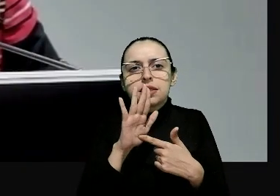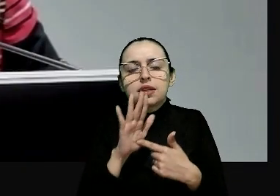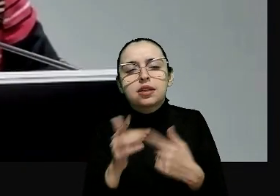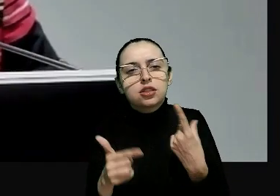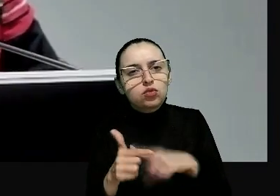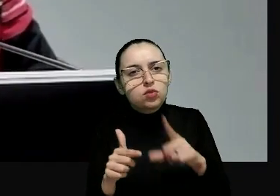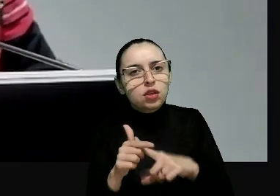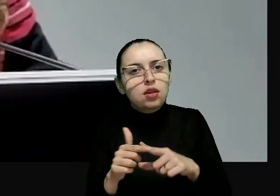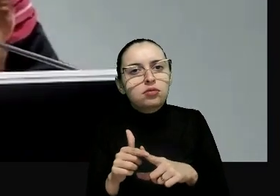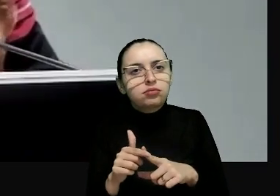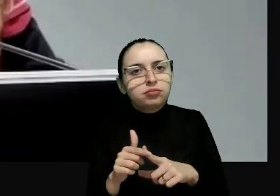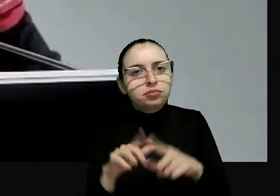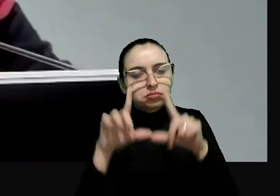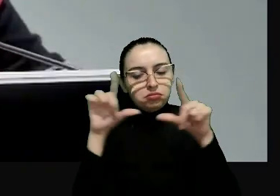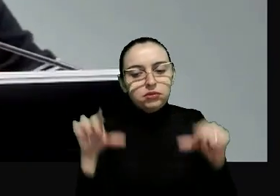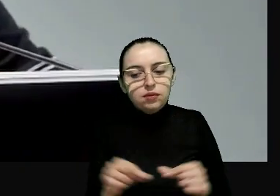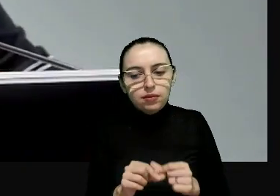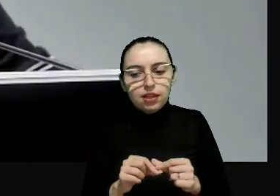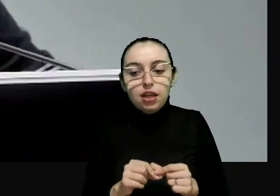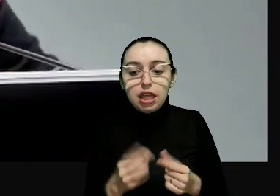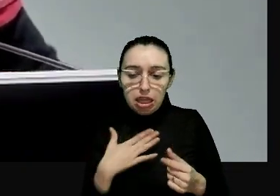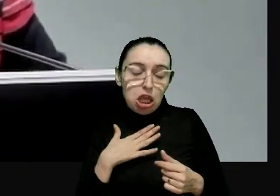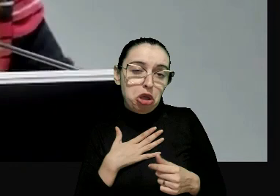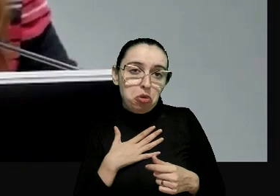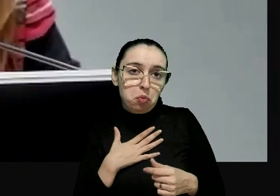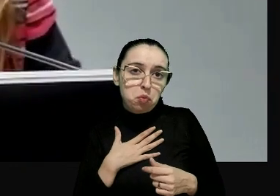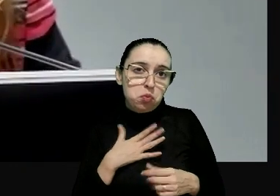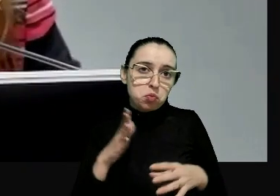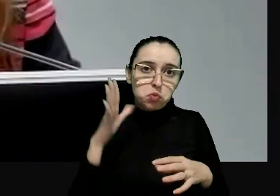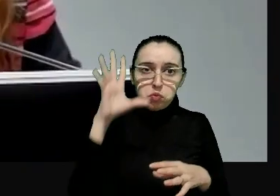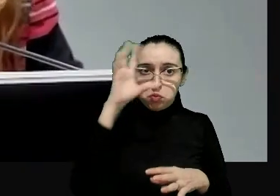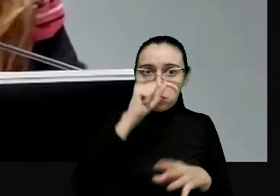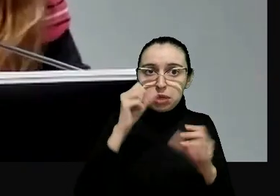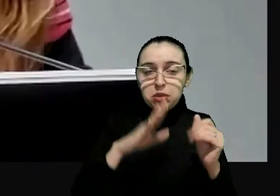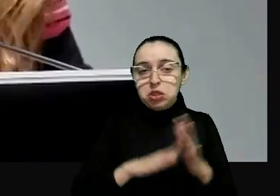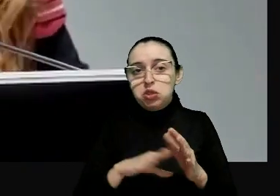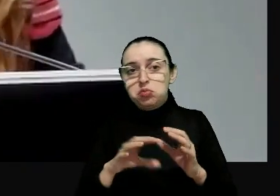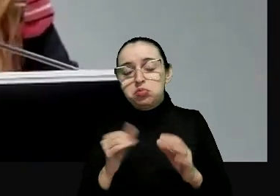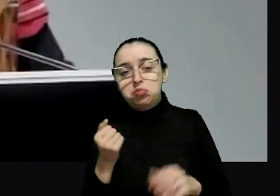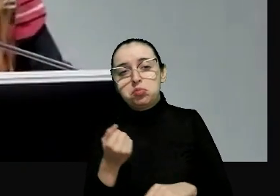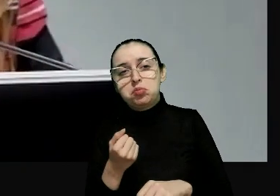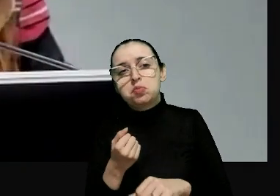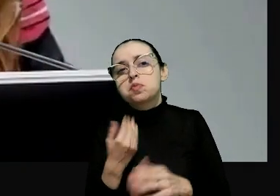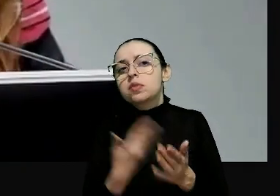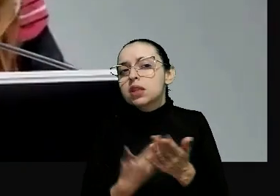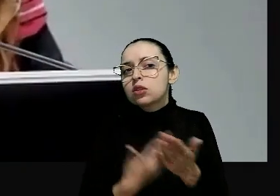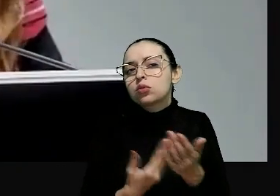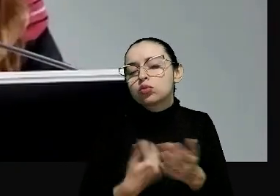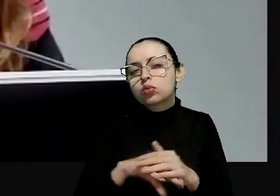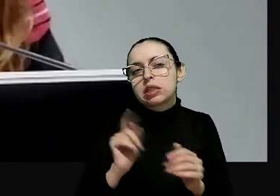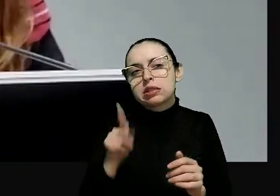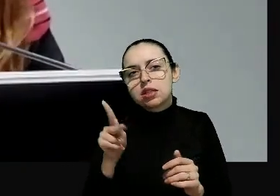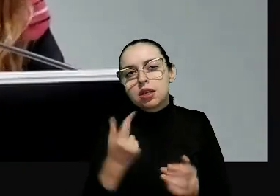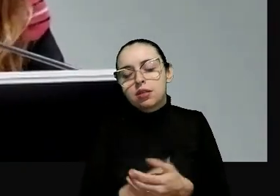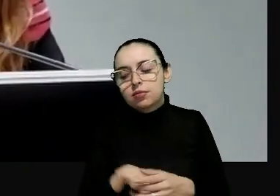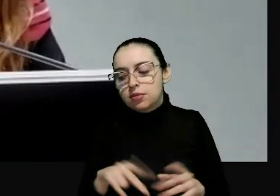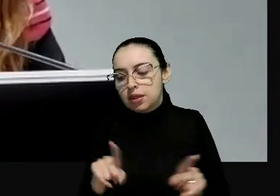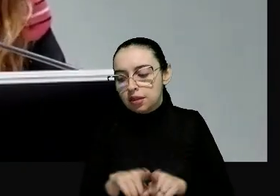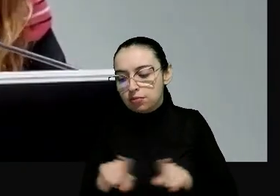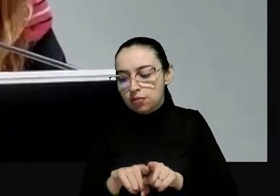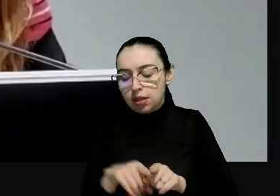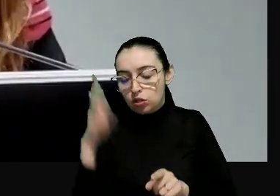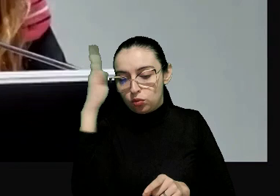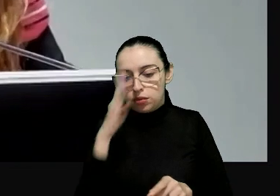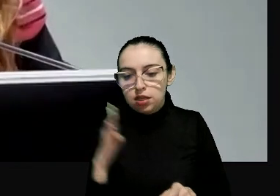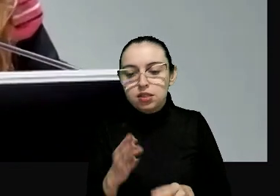estruturais. Como acadêmica, me encantam as tipologias. Então, além dos três desafios estruturais, nós temos também